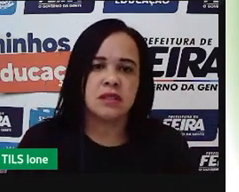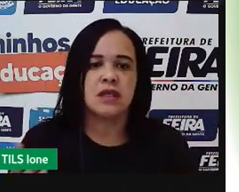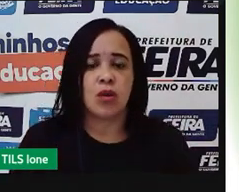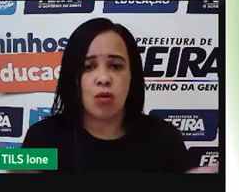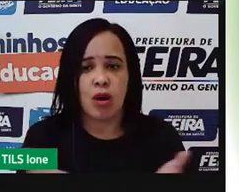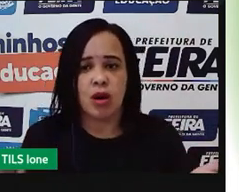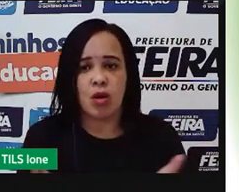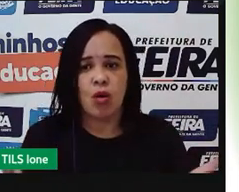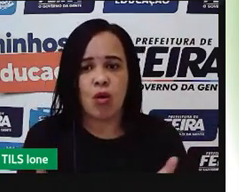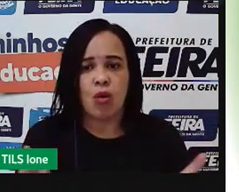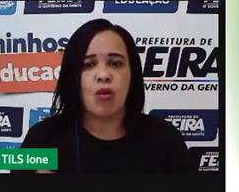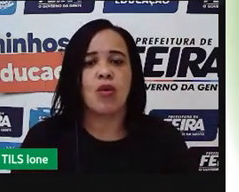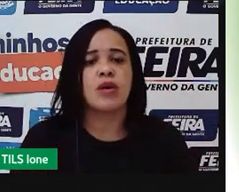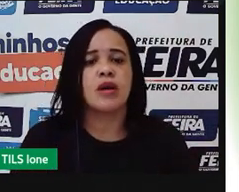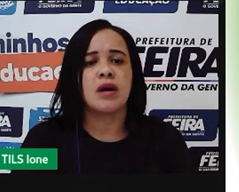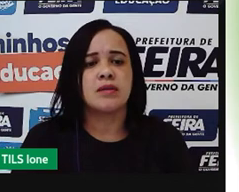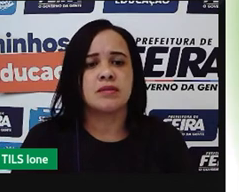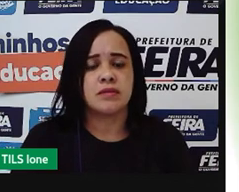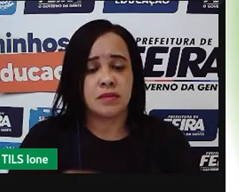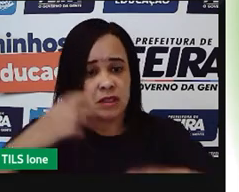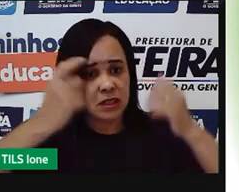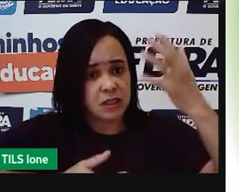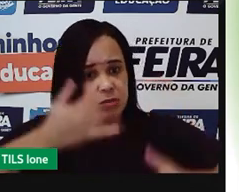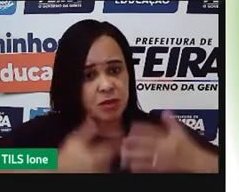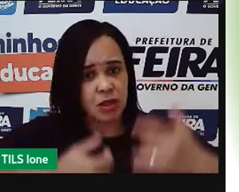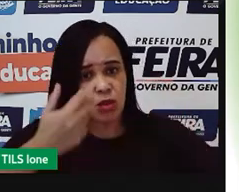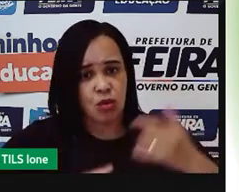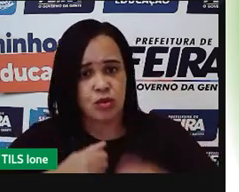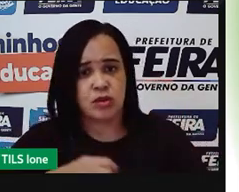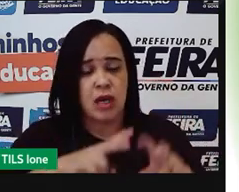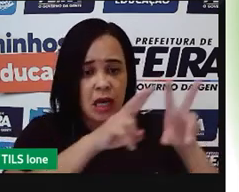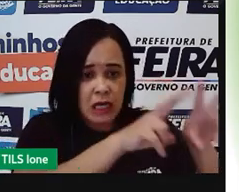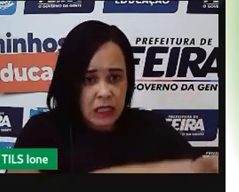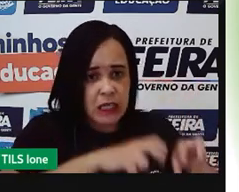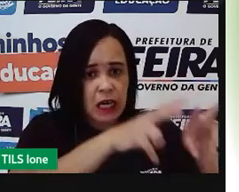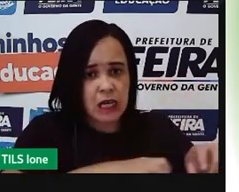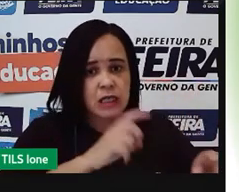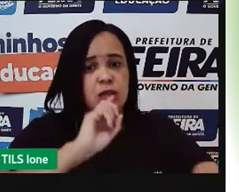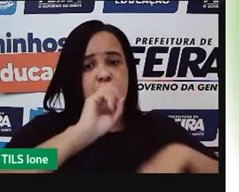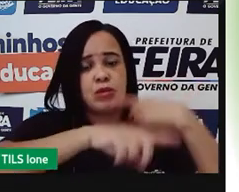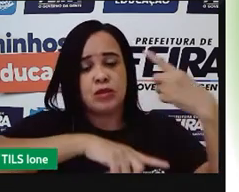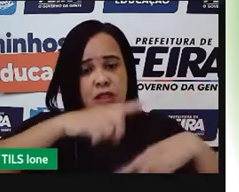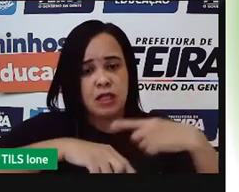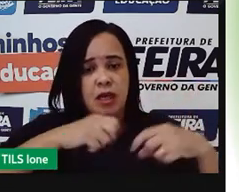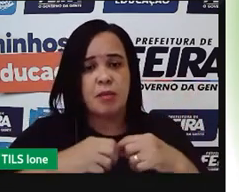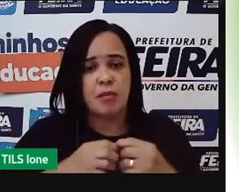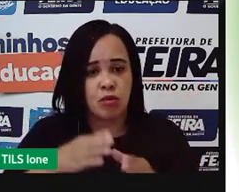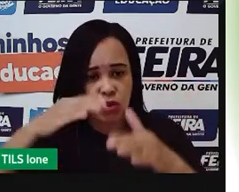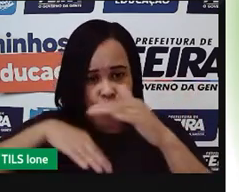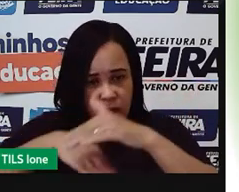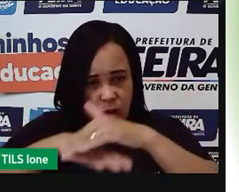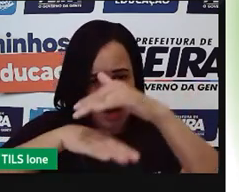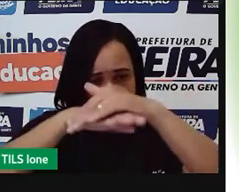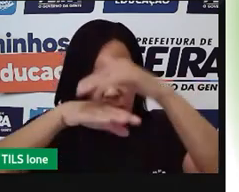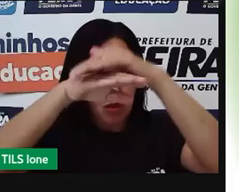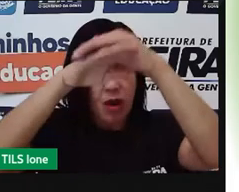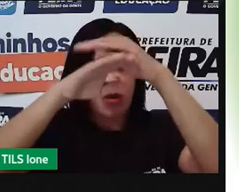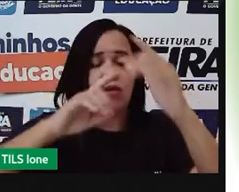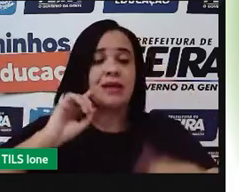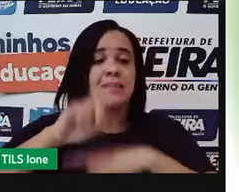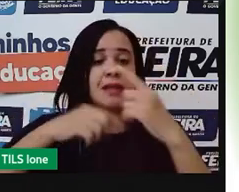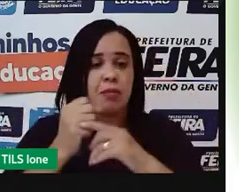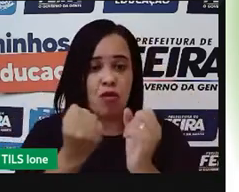vai para o processo de fabricação, até armazenamento e tudo, aí chega lá nas fábricas, a partir das